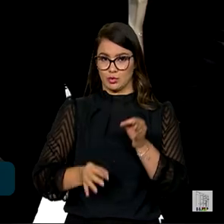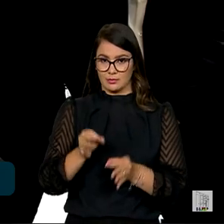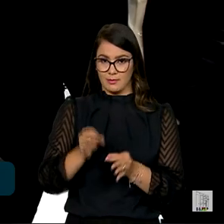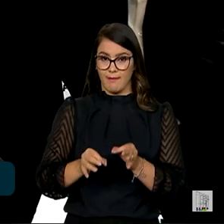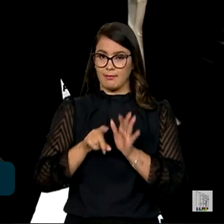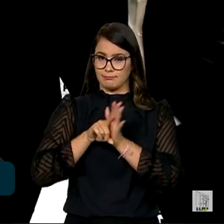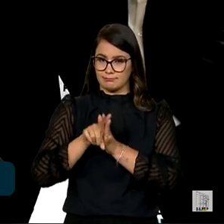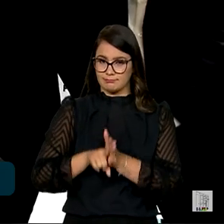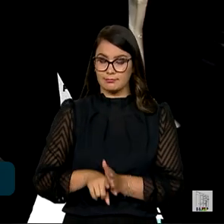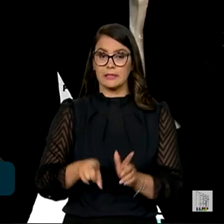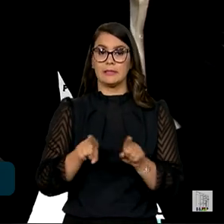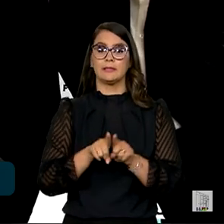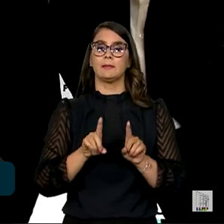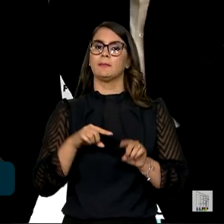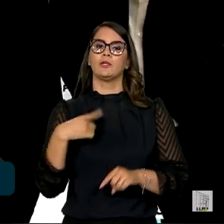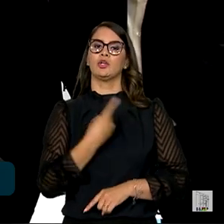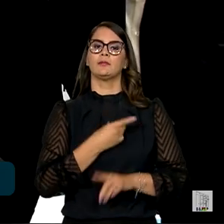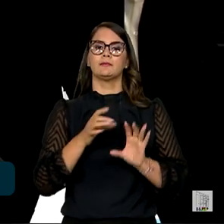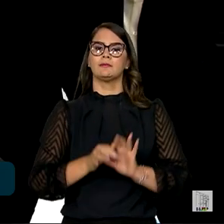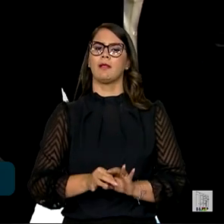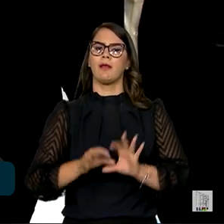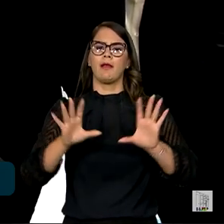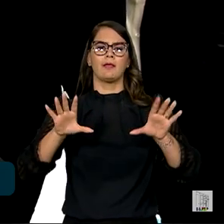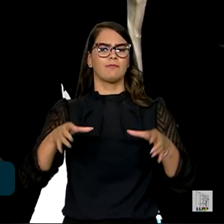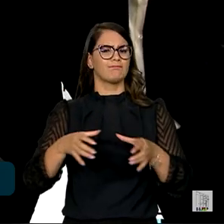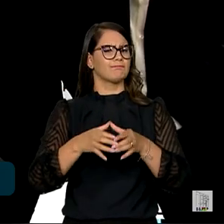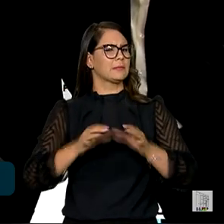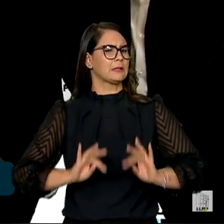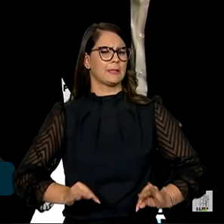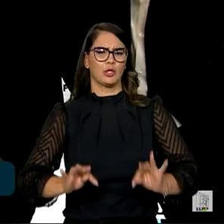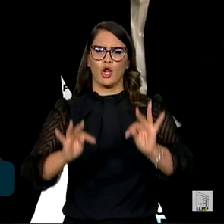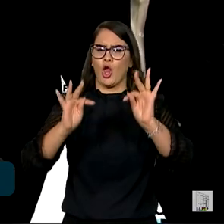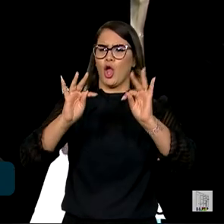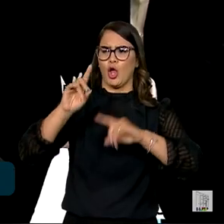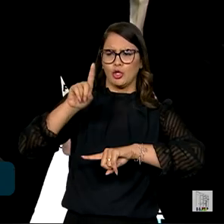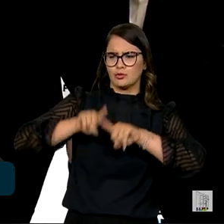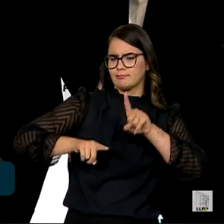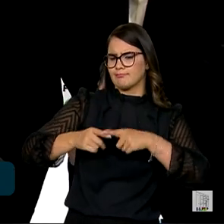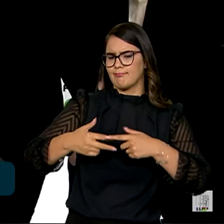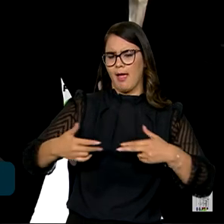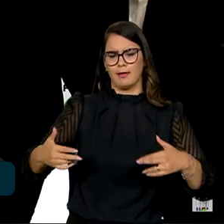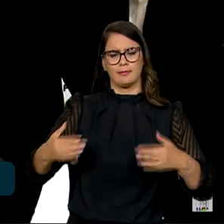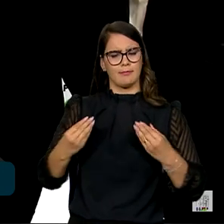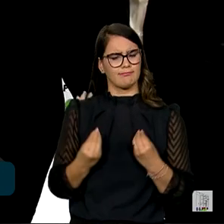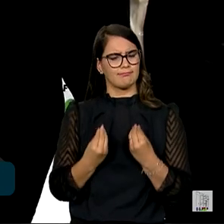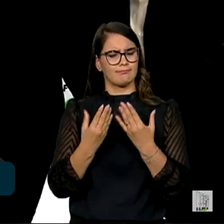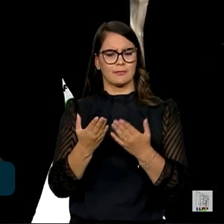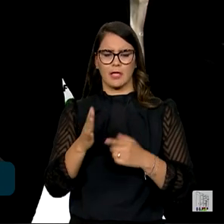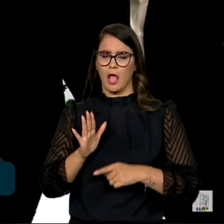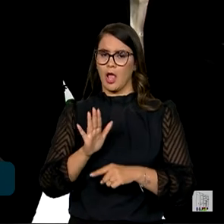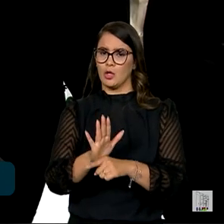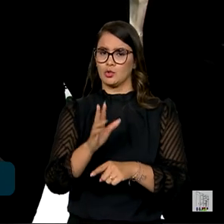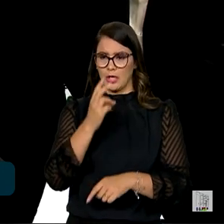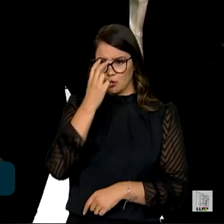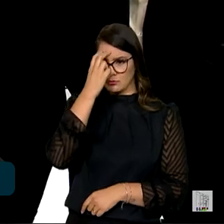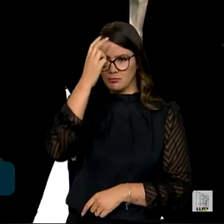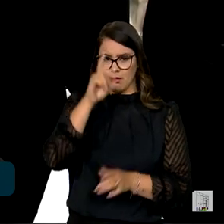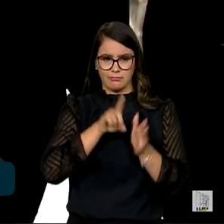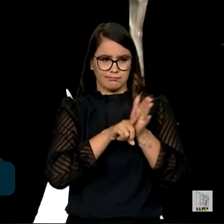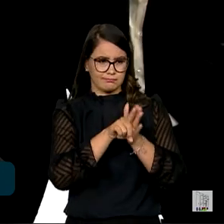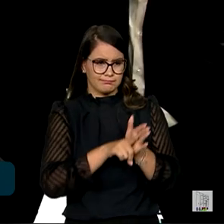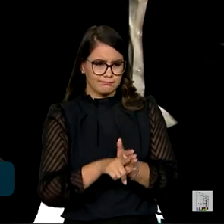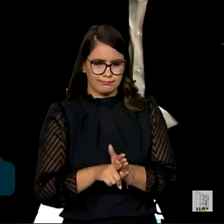nós colocamos também à disposição todo o nosso parque tecnológico, aos nossos equipamentos, não só de inteligência, mas de perícia, de